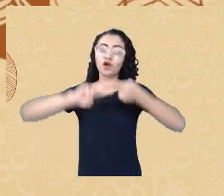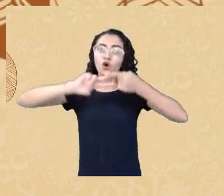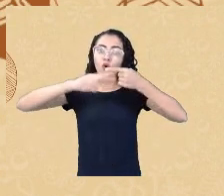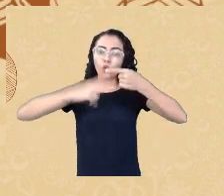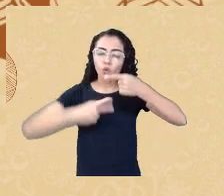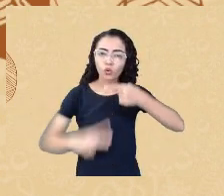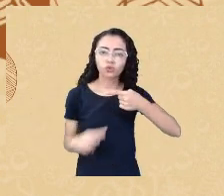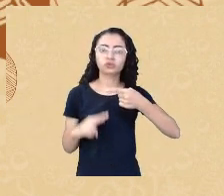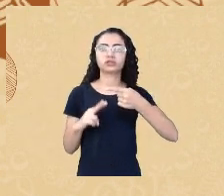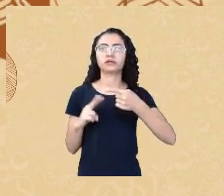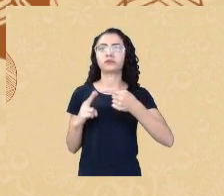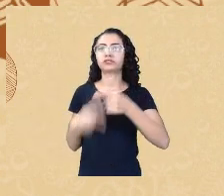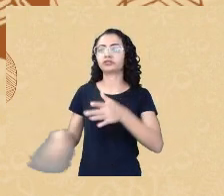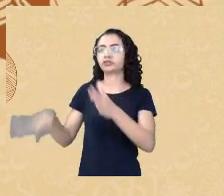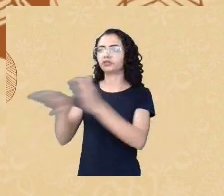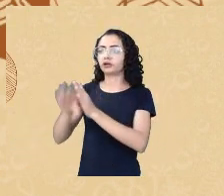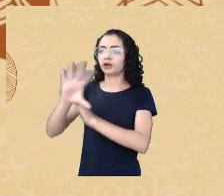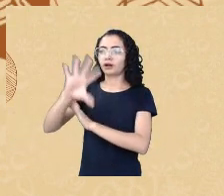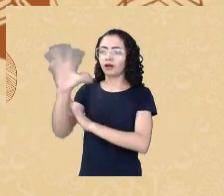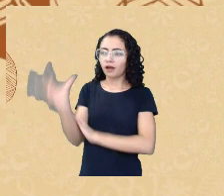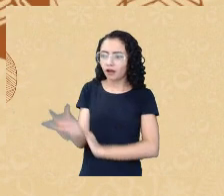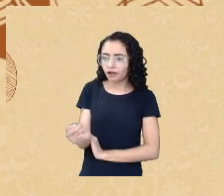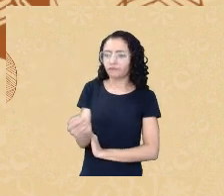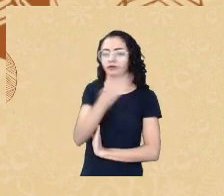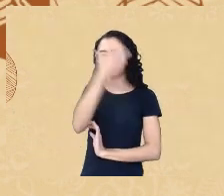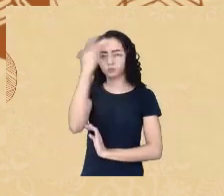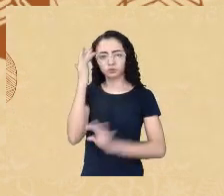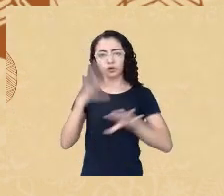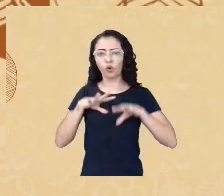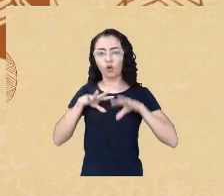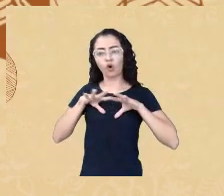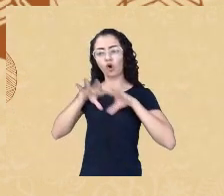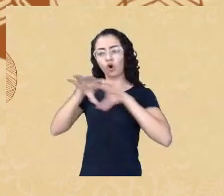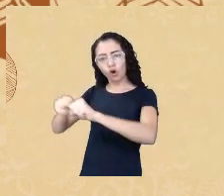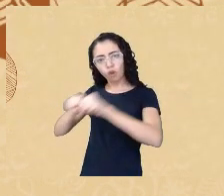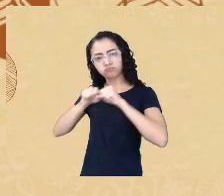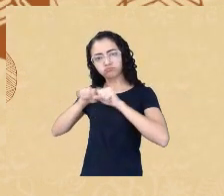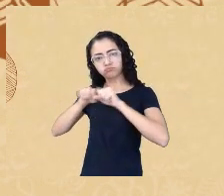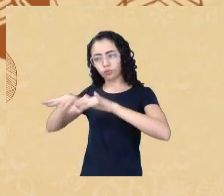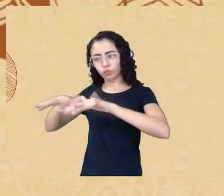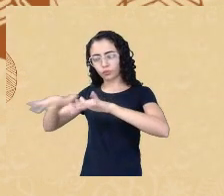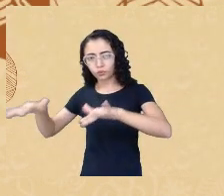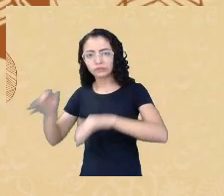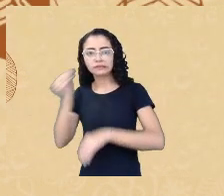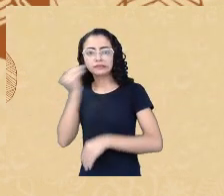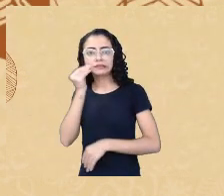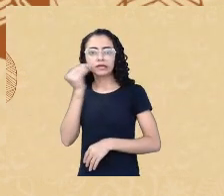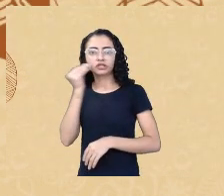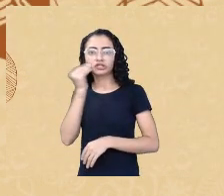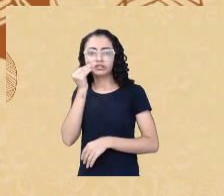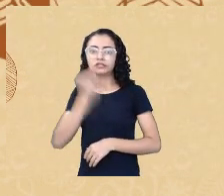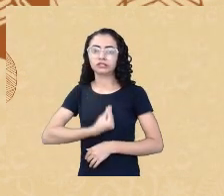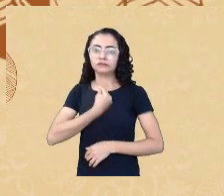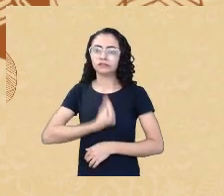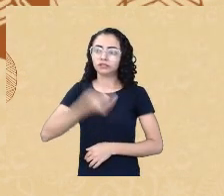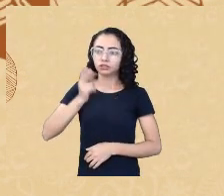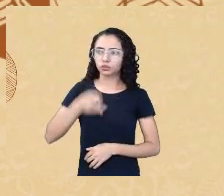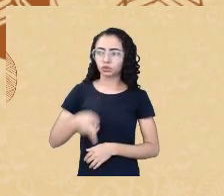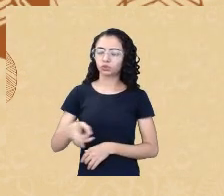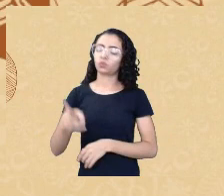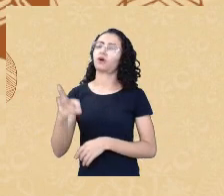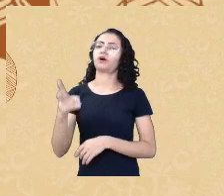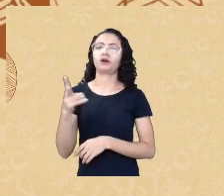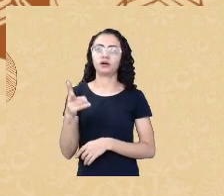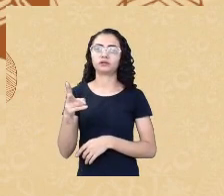continente é essa tentativa de sobreviver então de migrar para outros continentes as poucas pessoas que